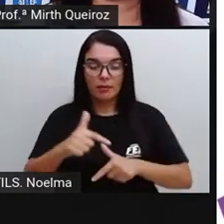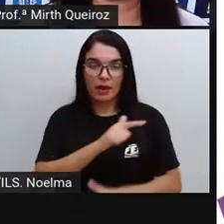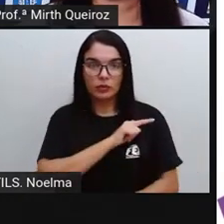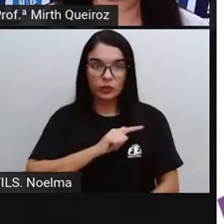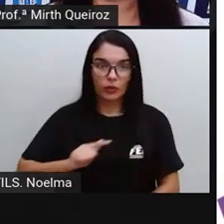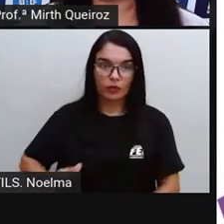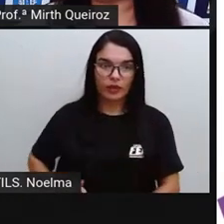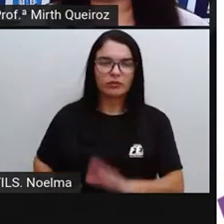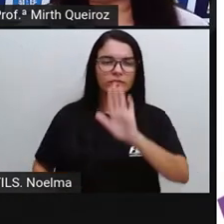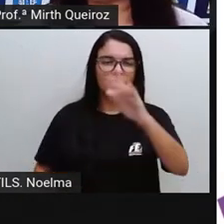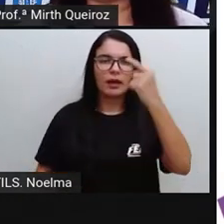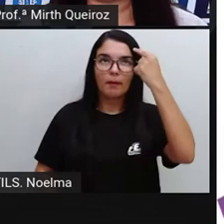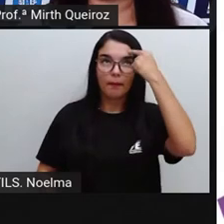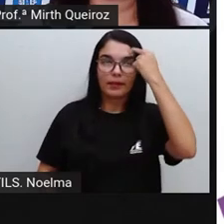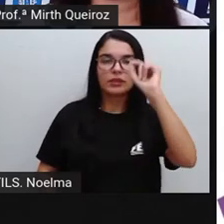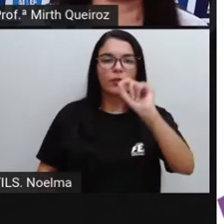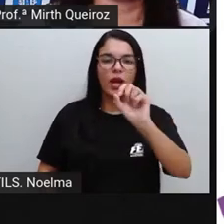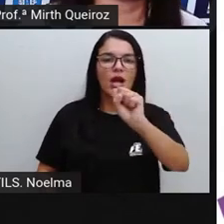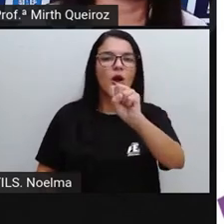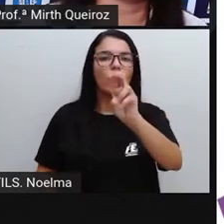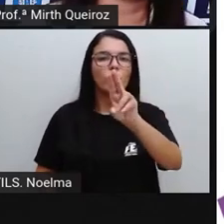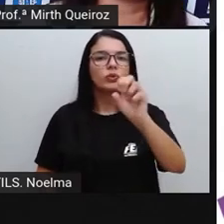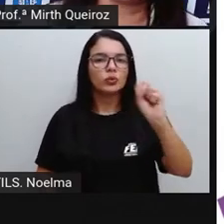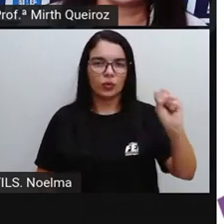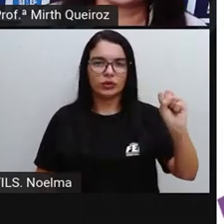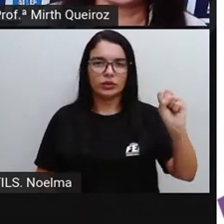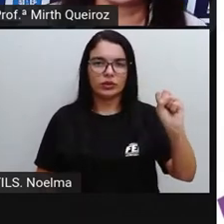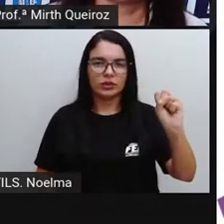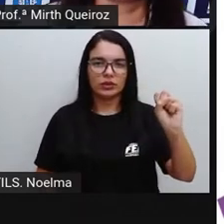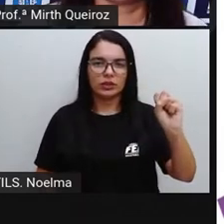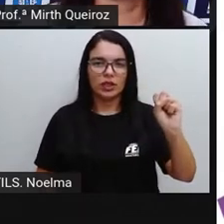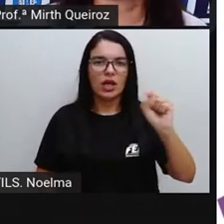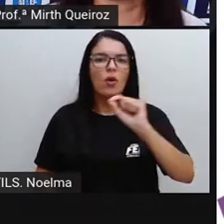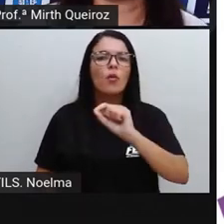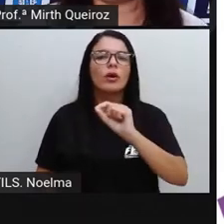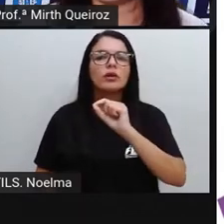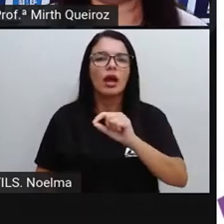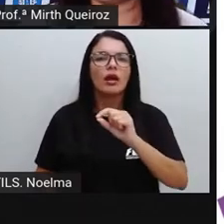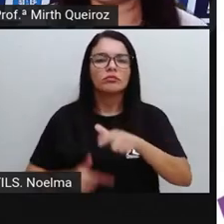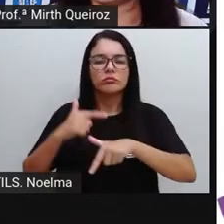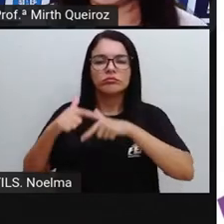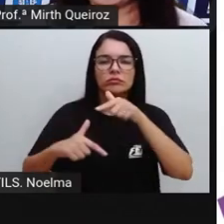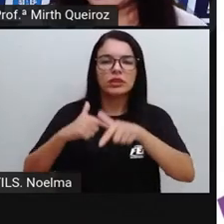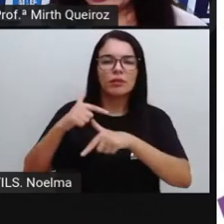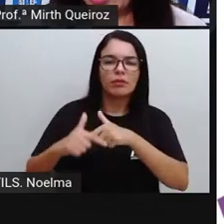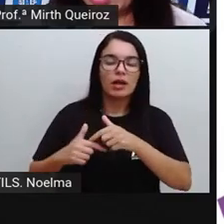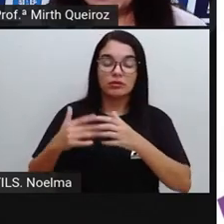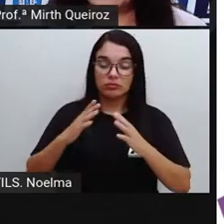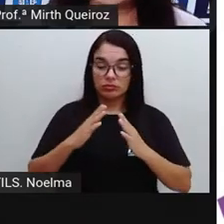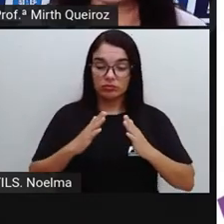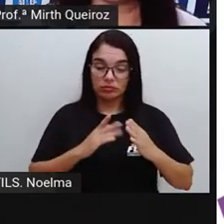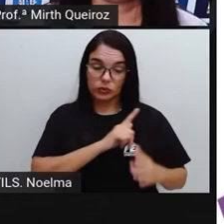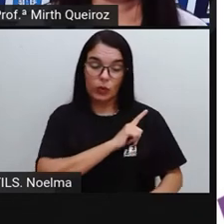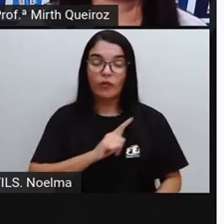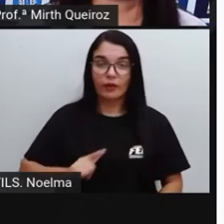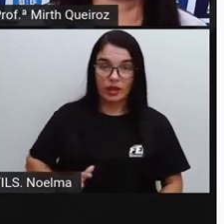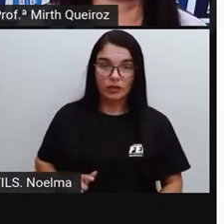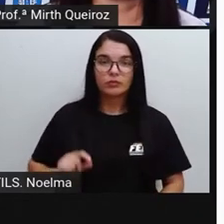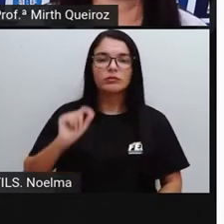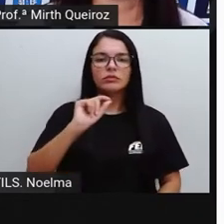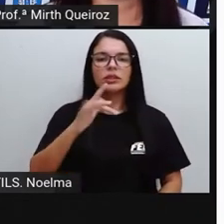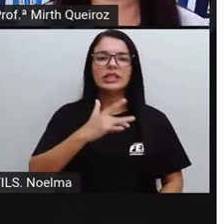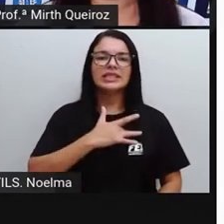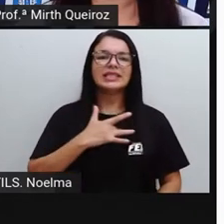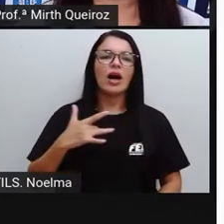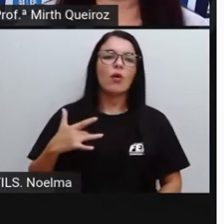-se pensar No caso Do sistema Único de saúde Que é o SUS Que é um sistema De serviço público Imagine